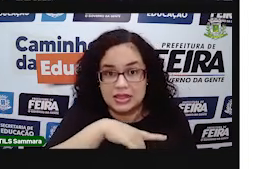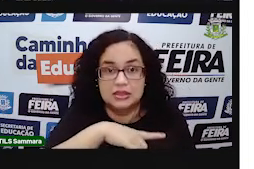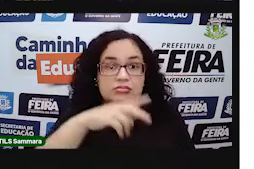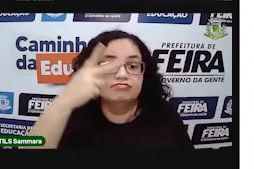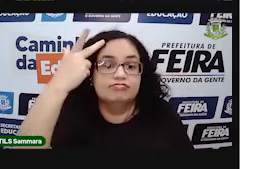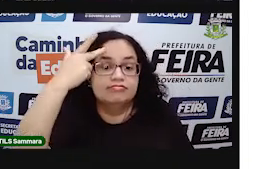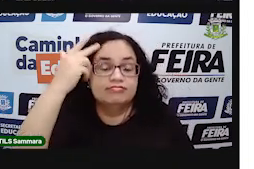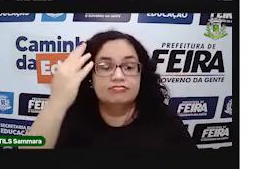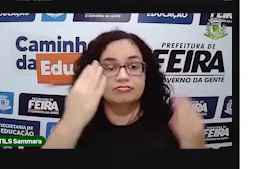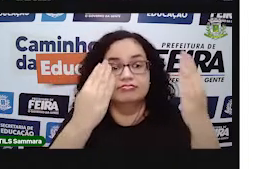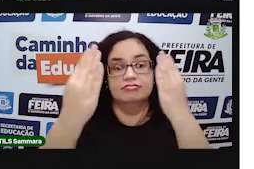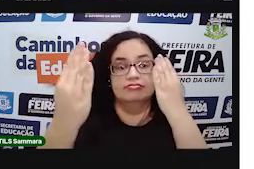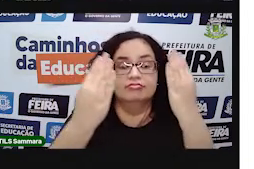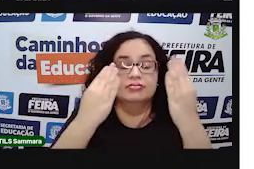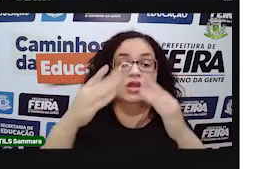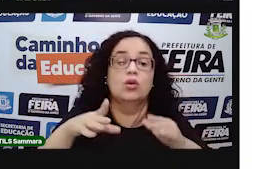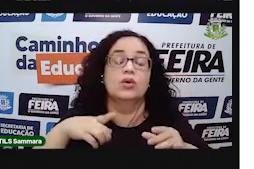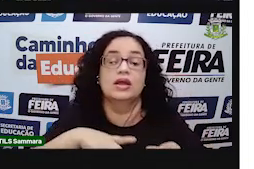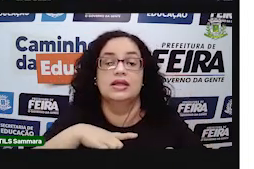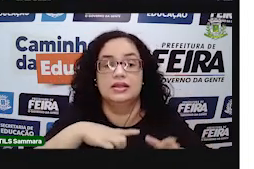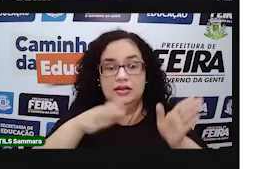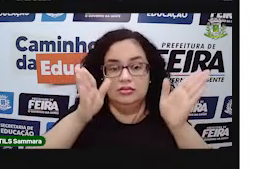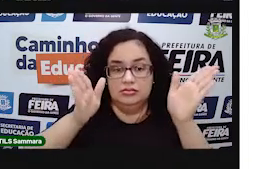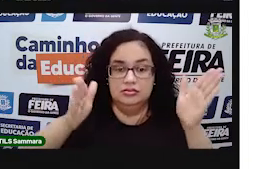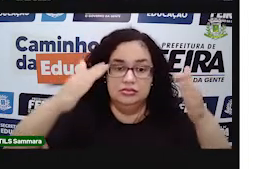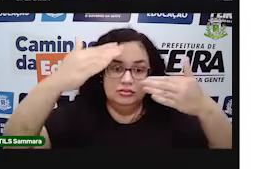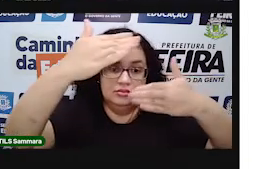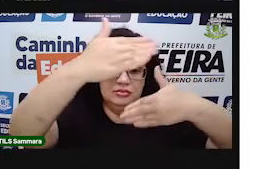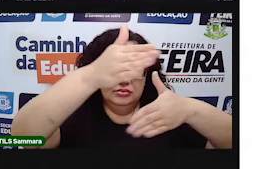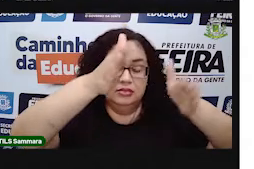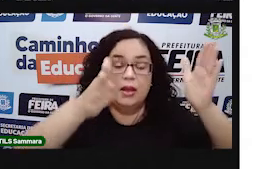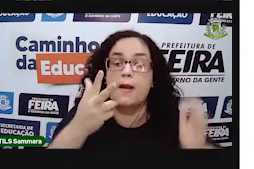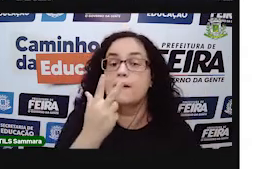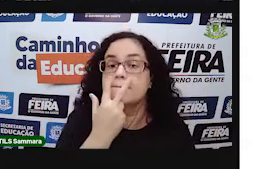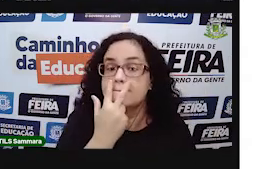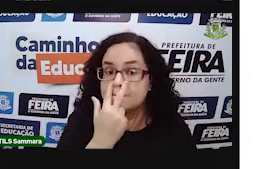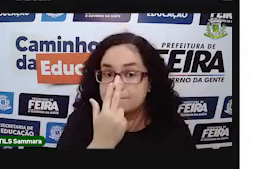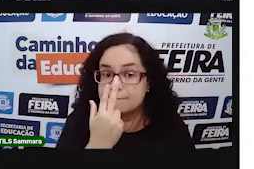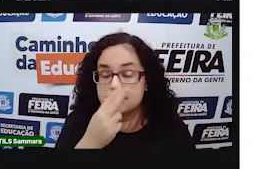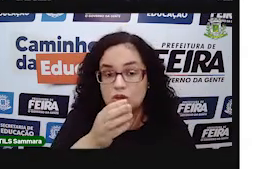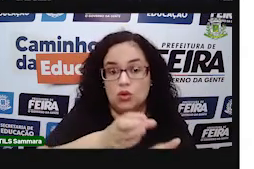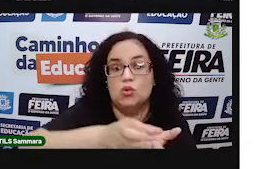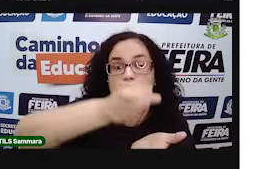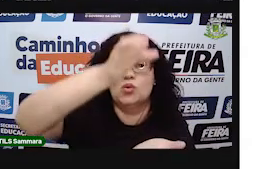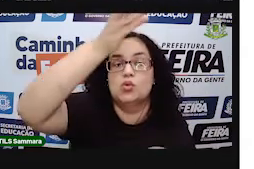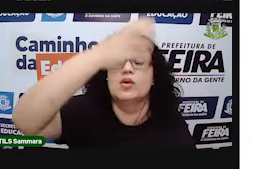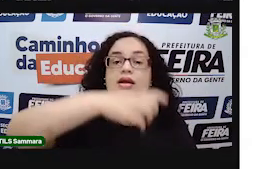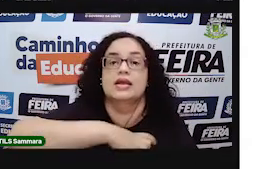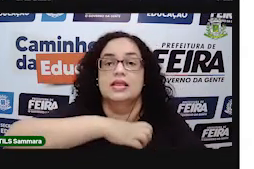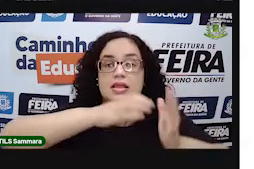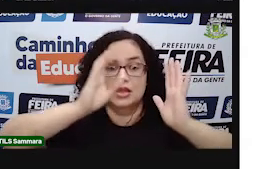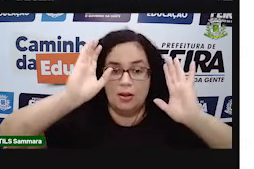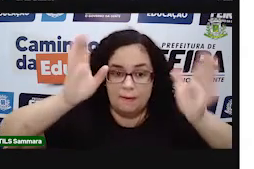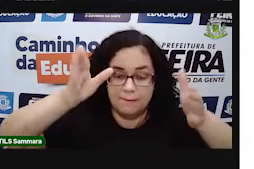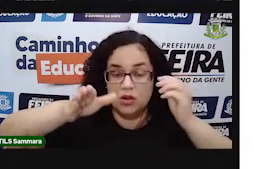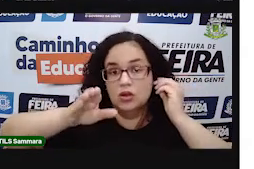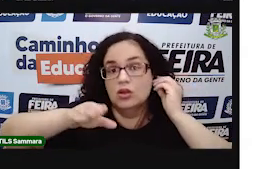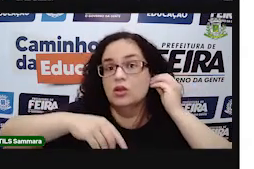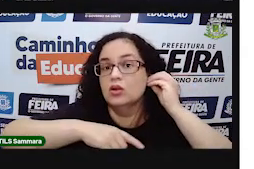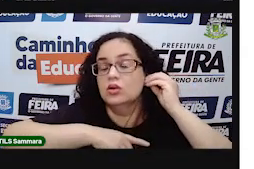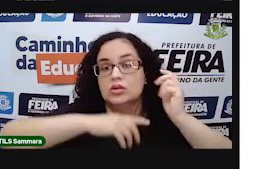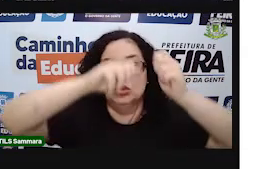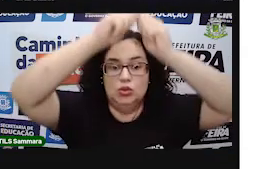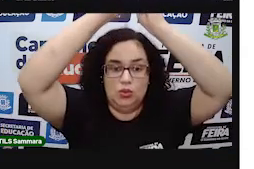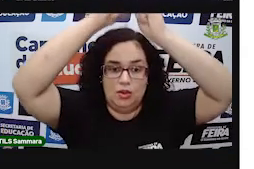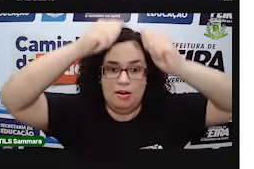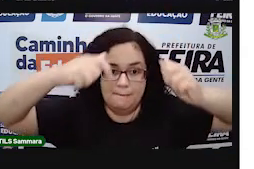todos eles têm? O que é que tem na caixa? O que é que tem no copo? O que é que tem na bola? O que é que tem no cone? O que é que